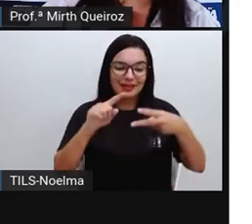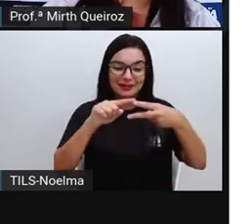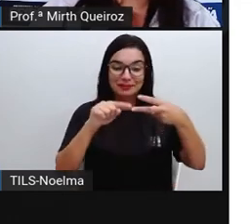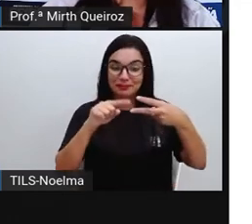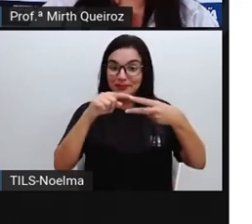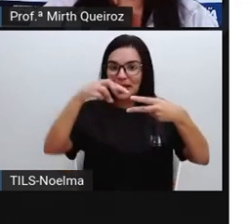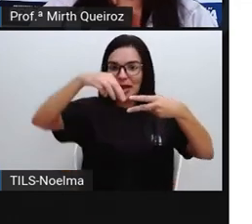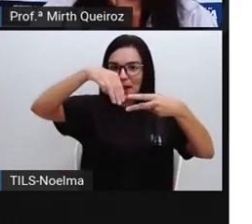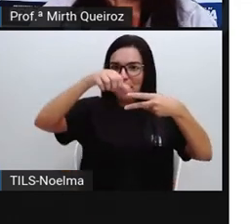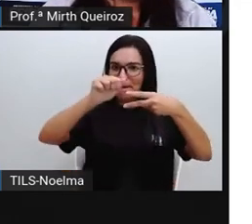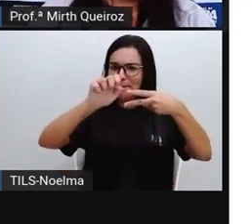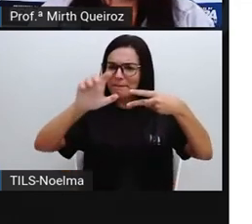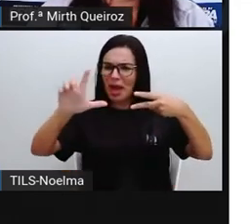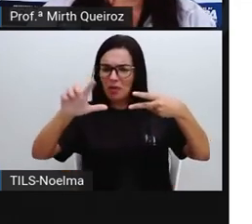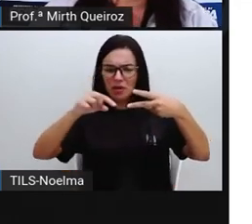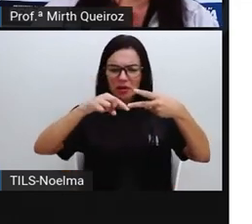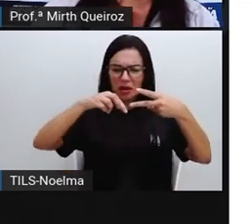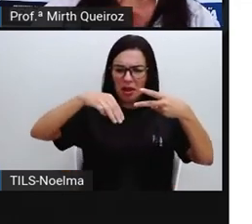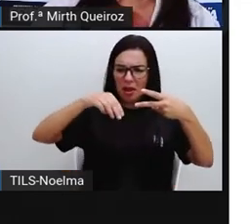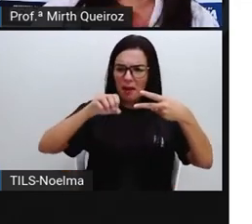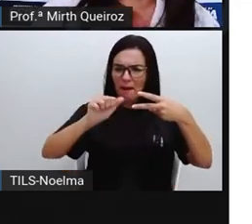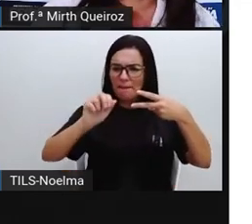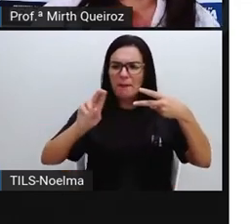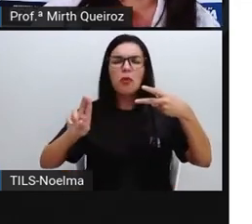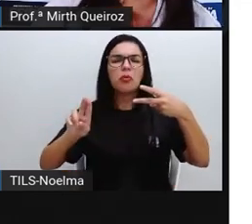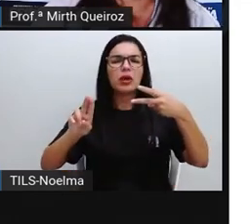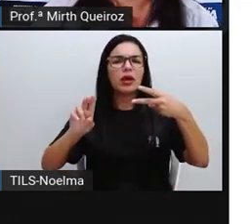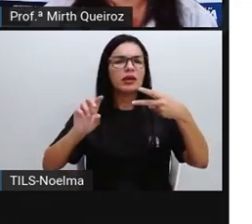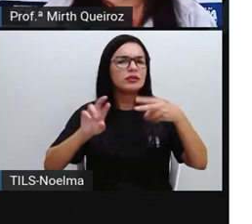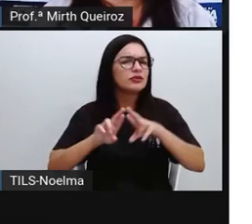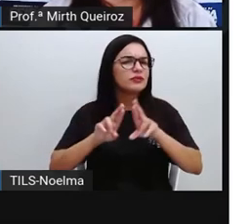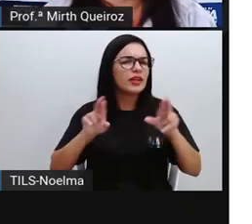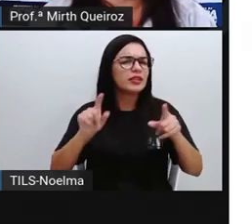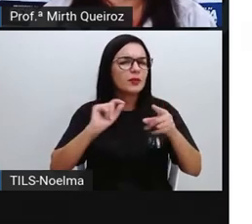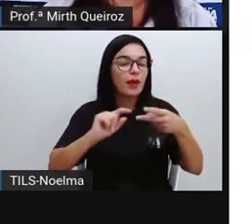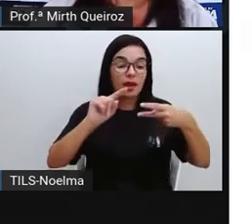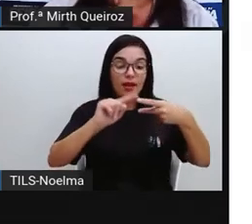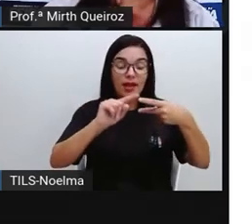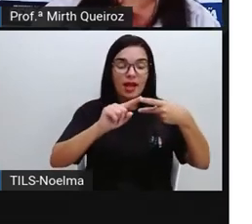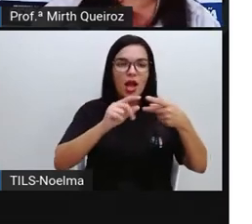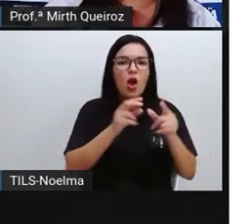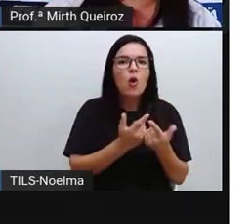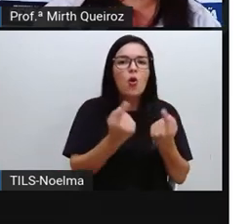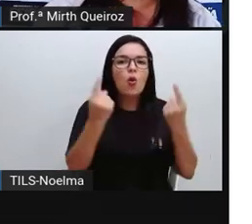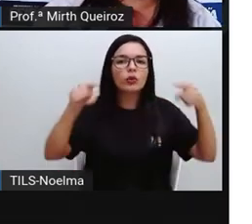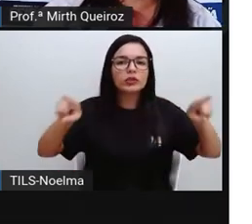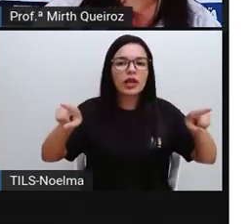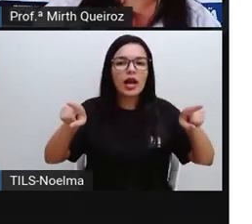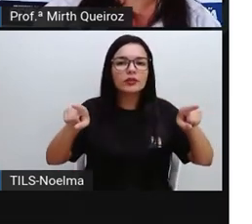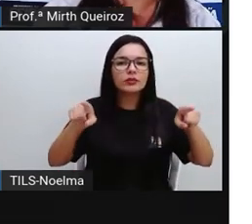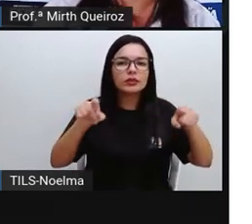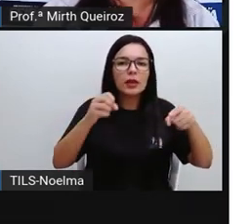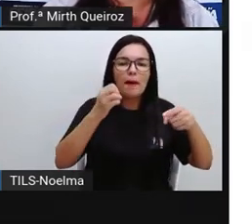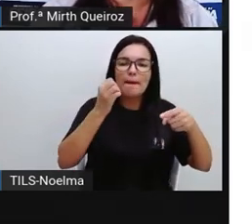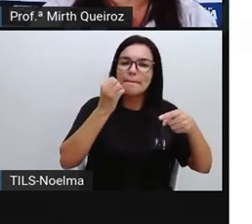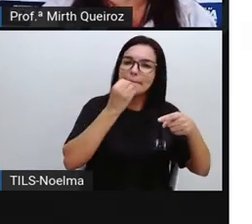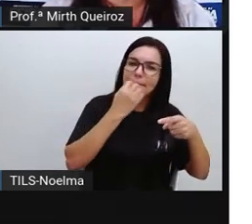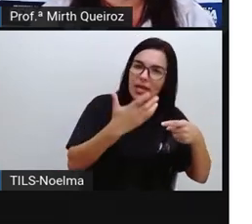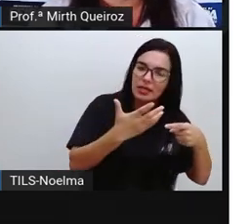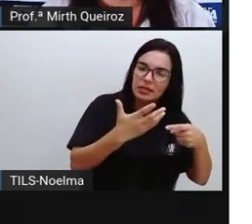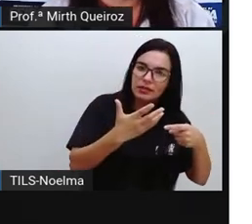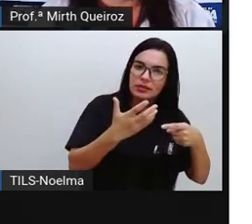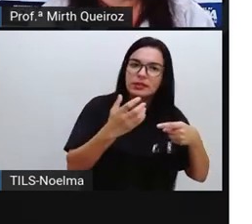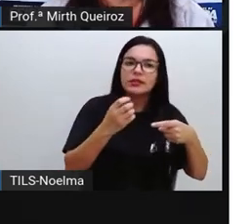Mal com U e mal com L. Mal com L, contrário de bem. Mal com U, contrário de bom. Se você puder